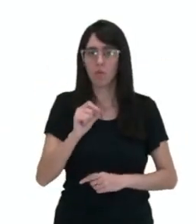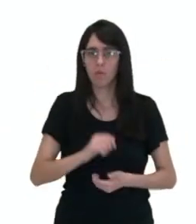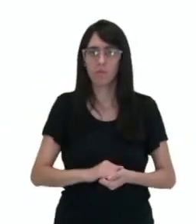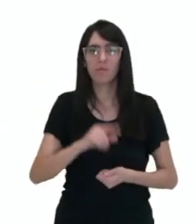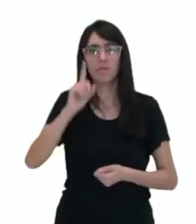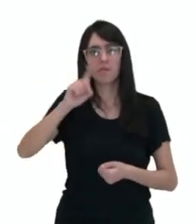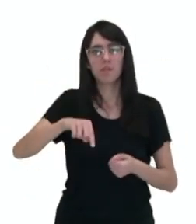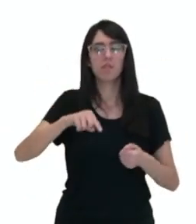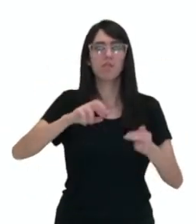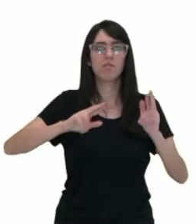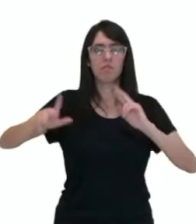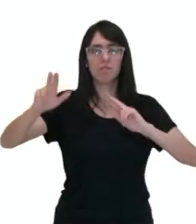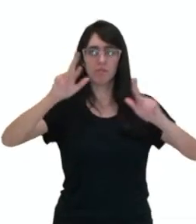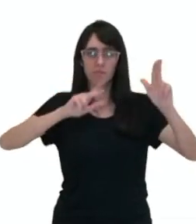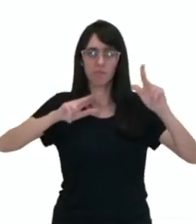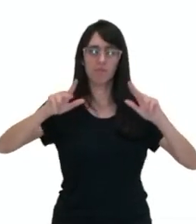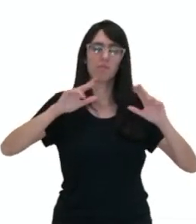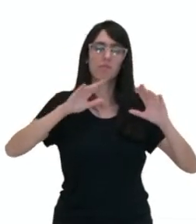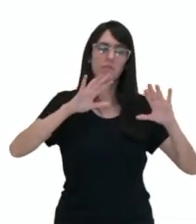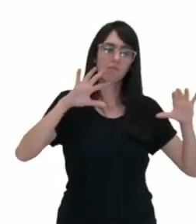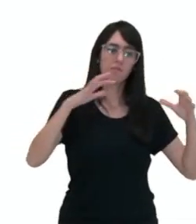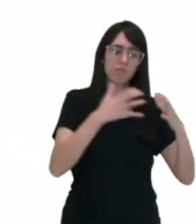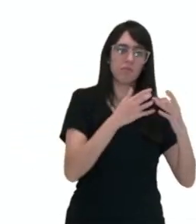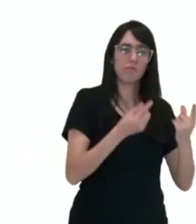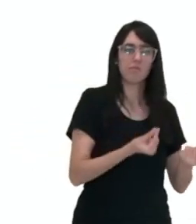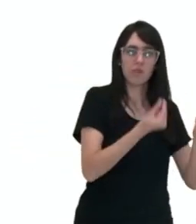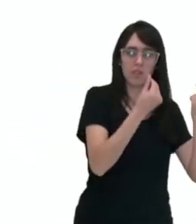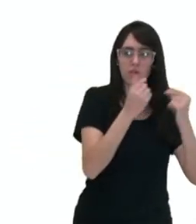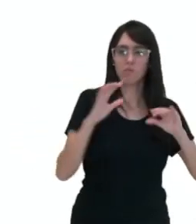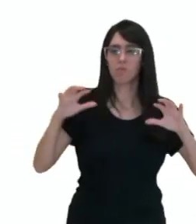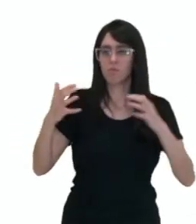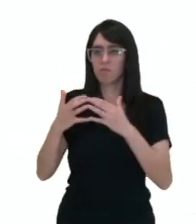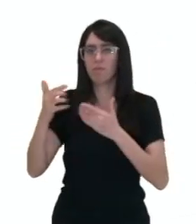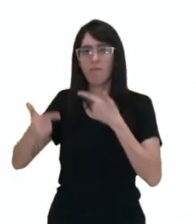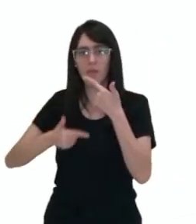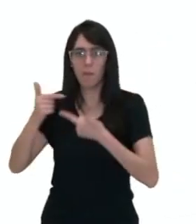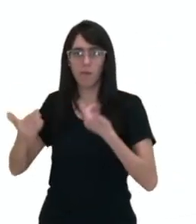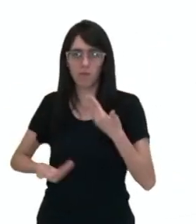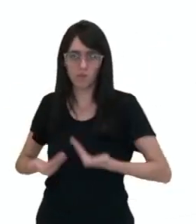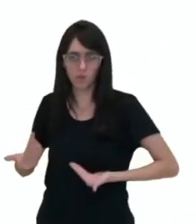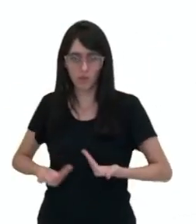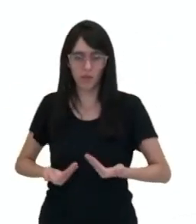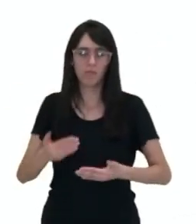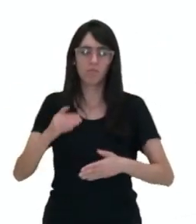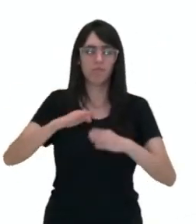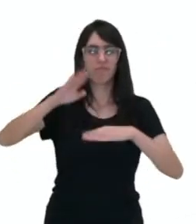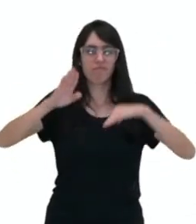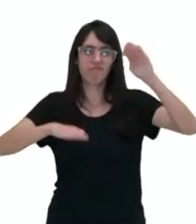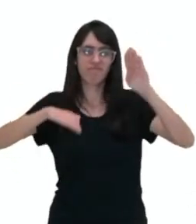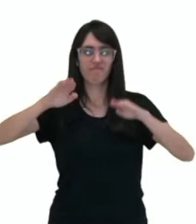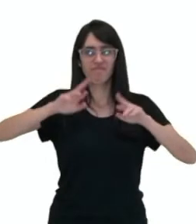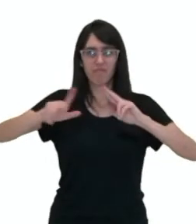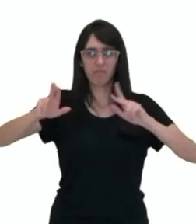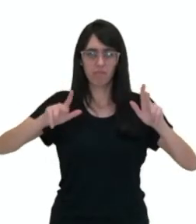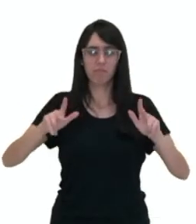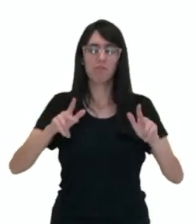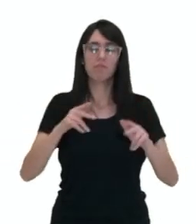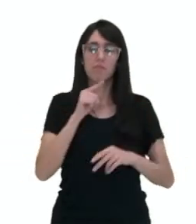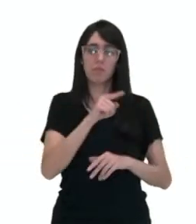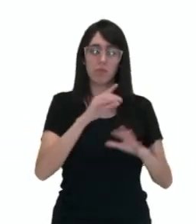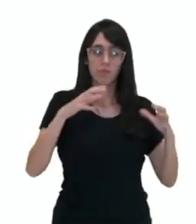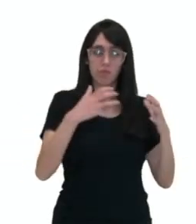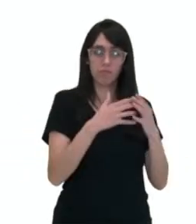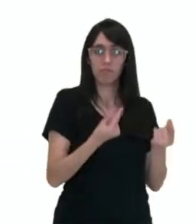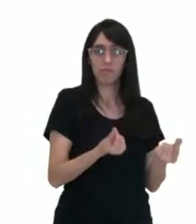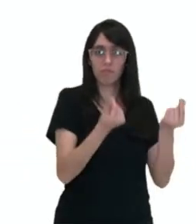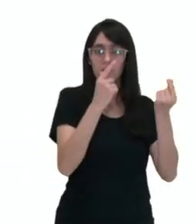desequilíbrios entre burguesia e trabalhadores, aqui a sociologia clássica, e a burguesia, sendo detentora dos meios de produção,